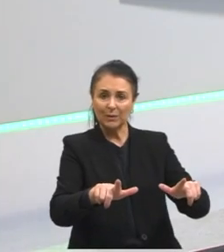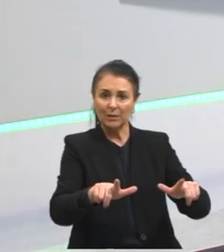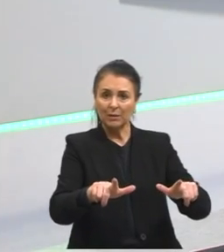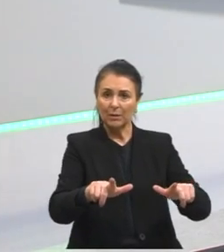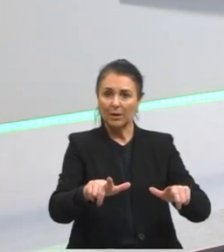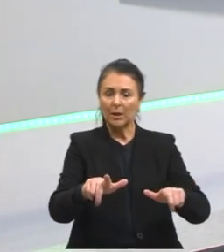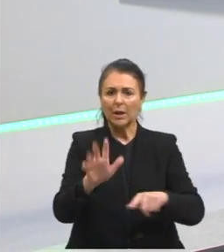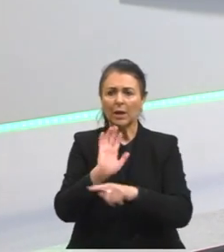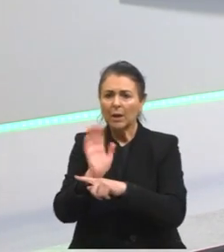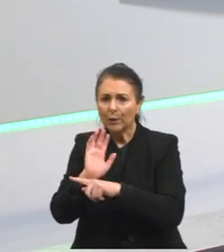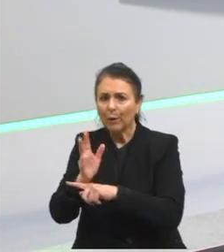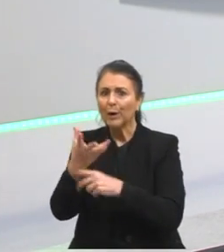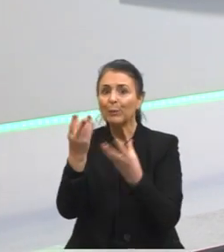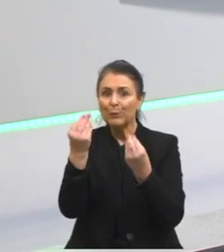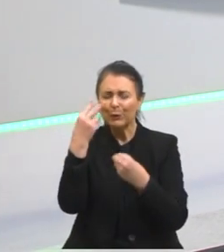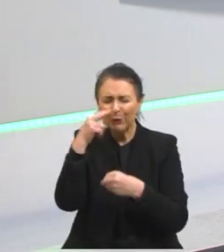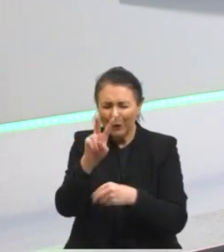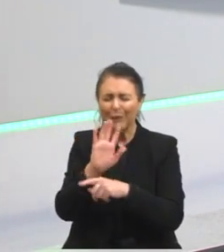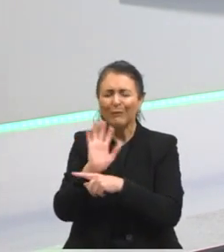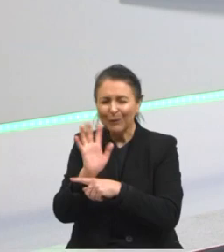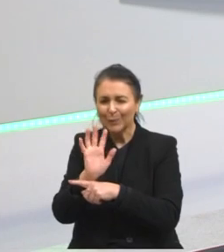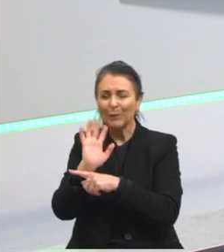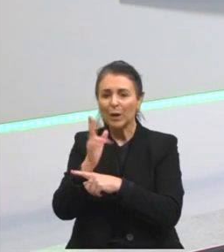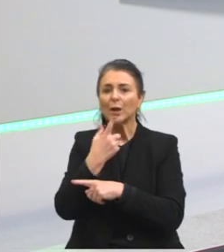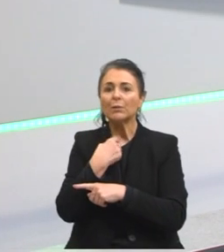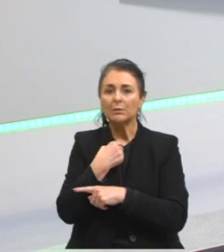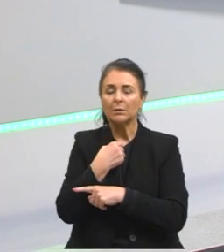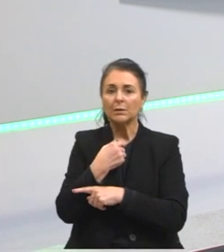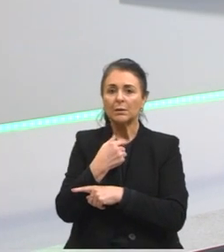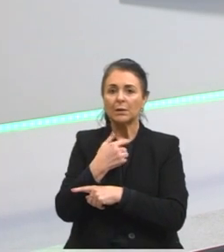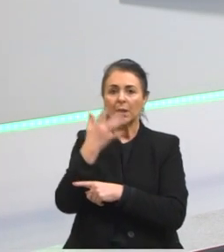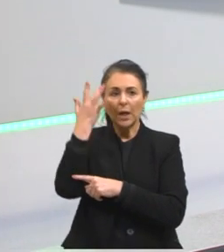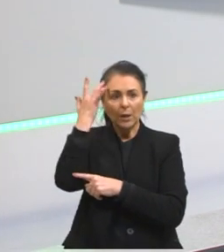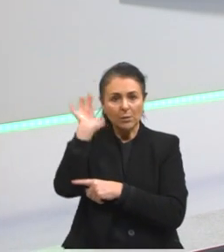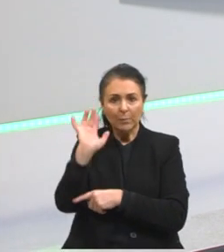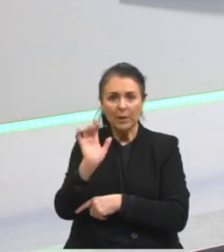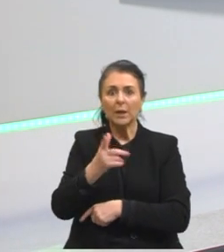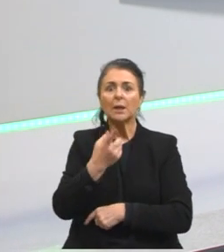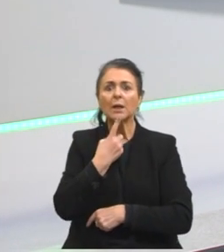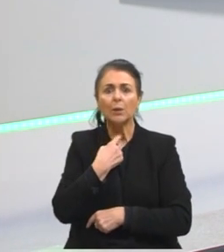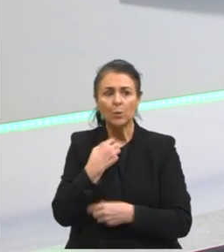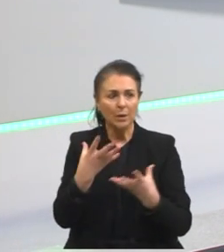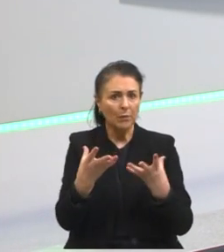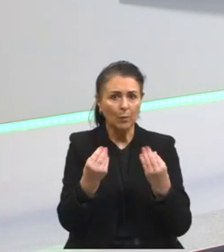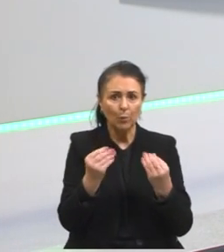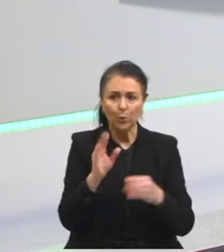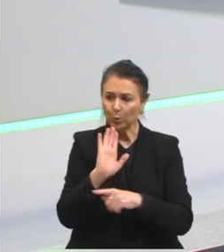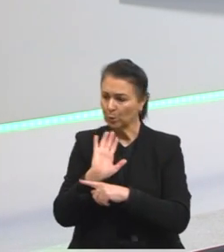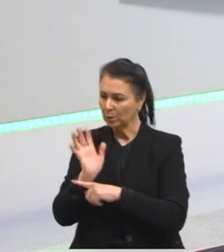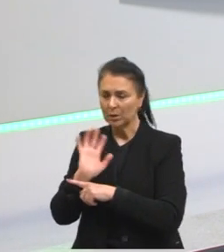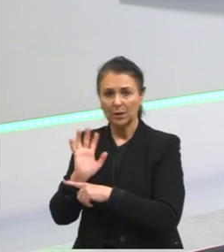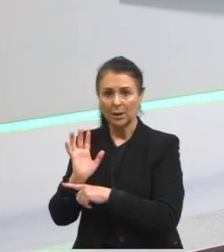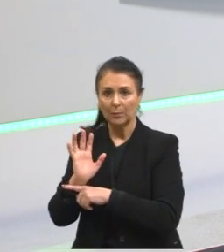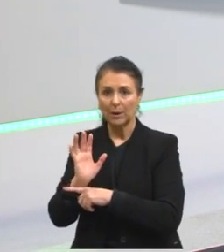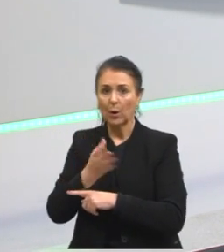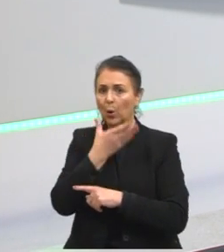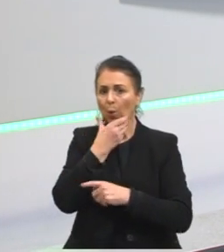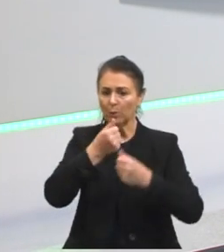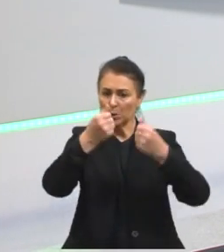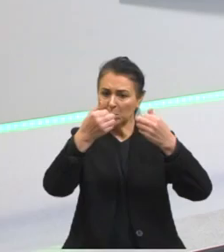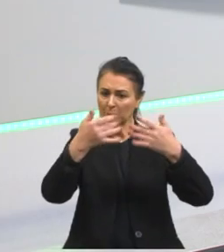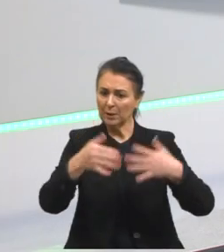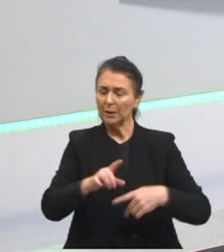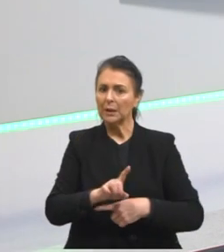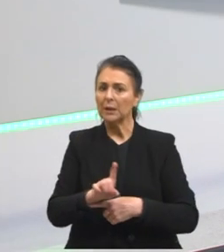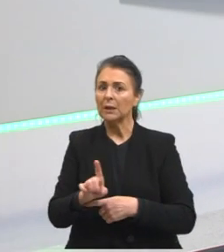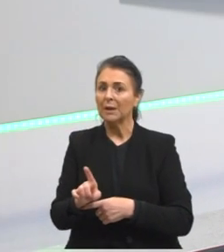filme após o outro. Não sabia que era louco por cinema, disse o vizinho. Orlando explica que não,